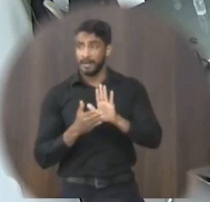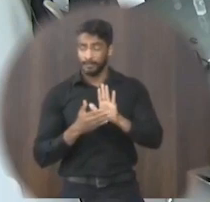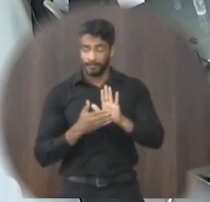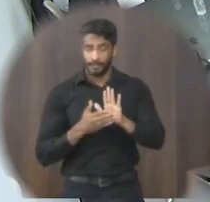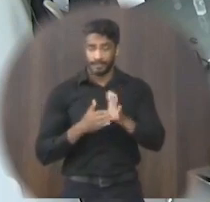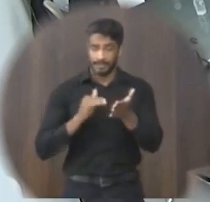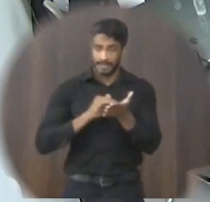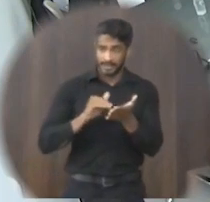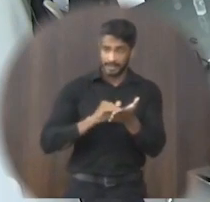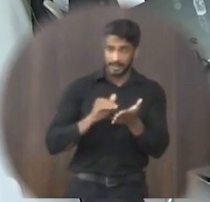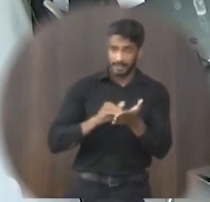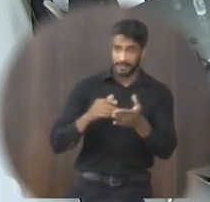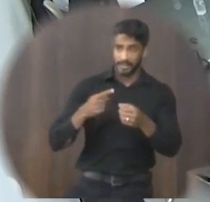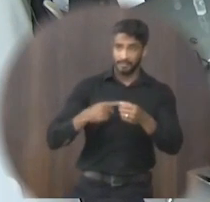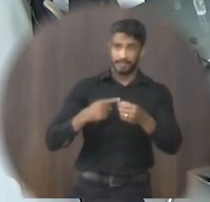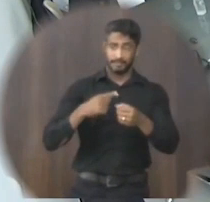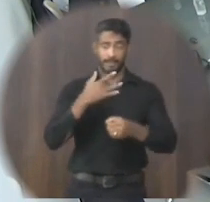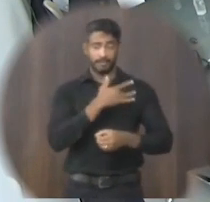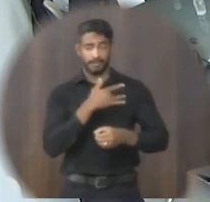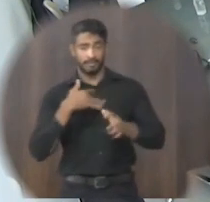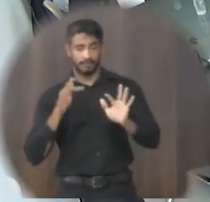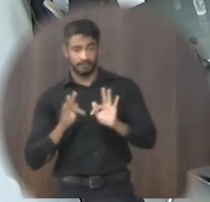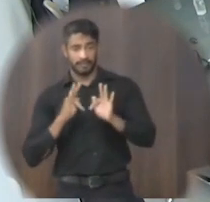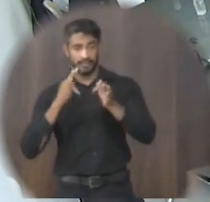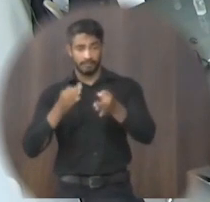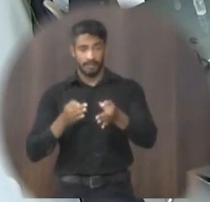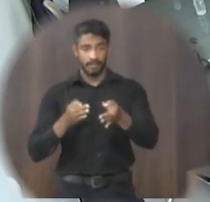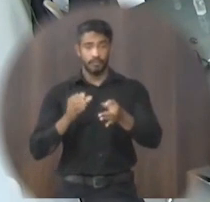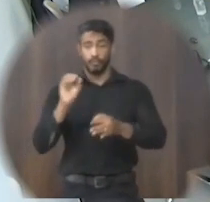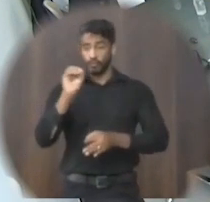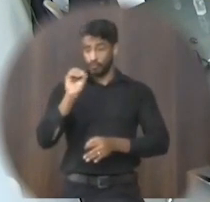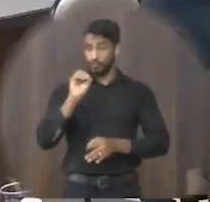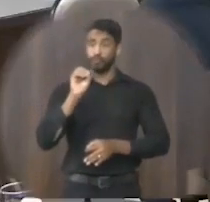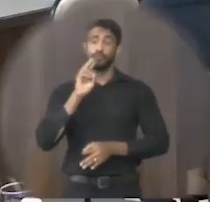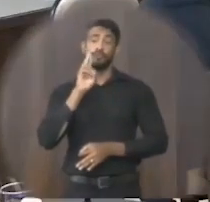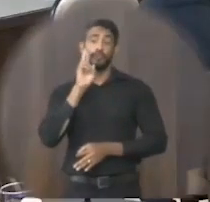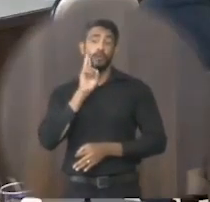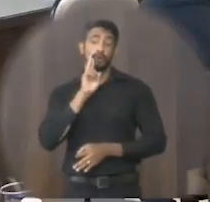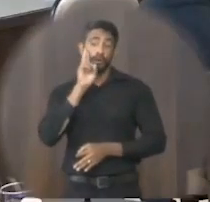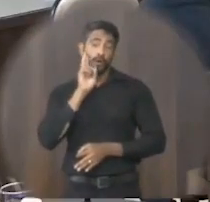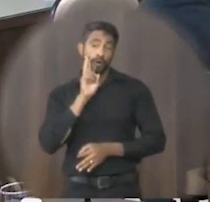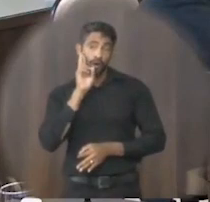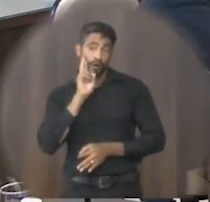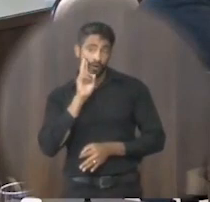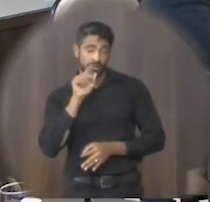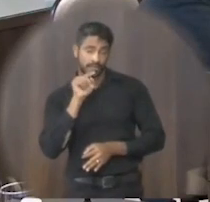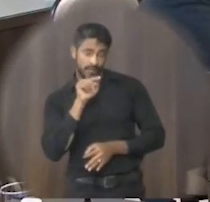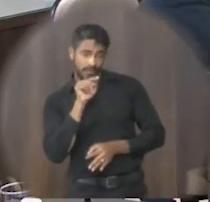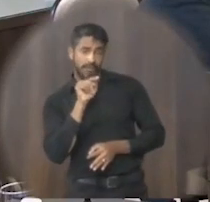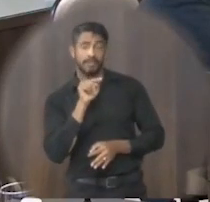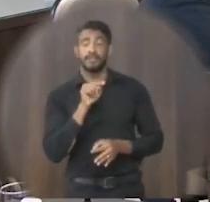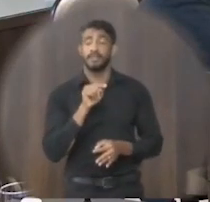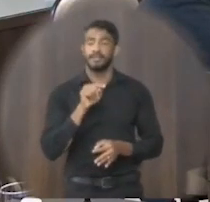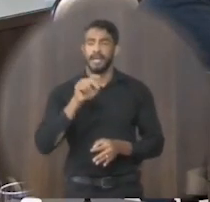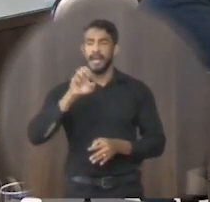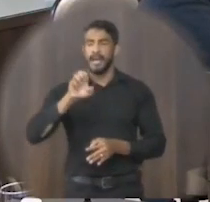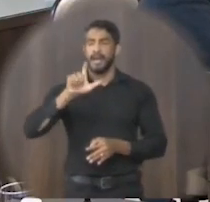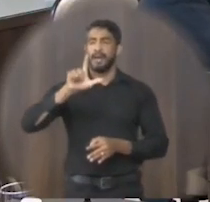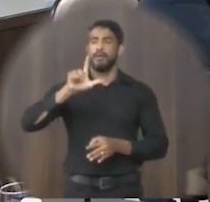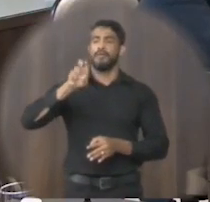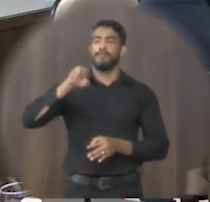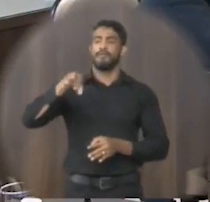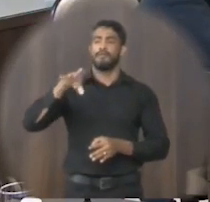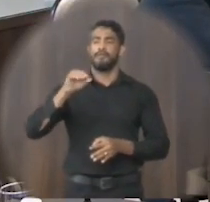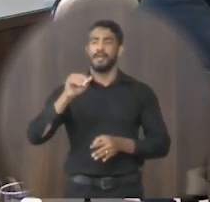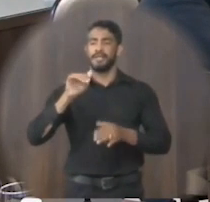secretaria municipal de saúde promoveu o encerramento do outubro rosa porém na oportunidade o titular da pasta Helvécio Campos de Albuquerque